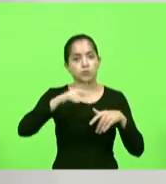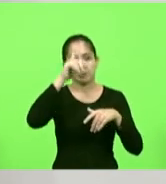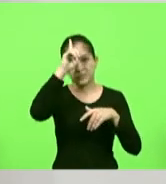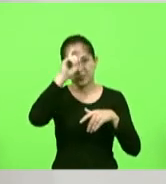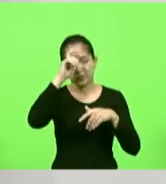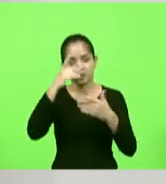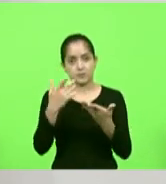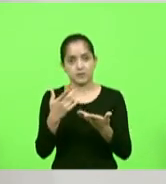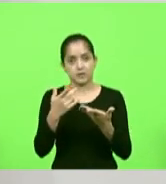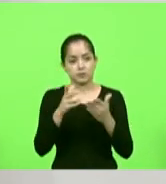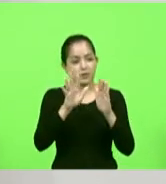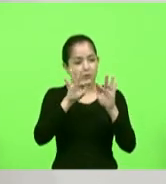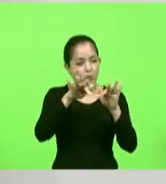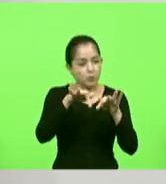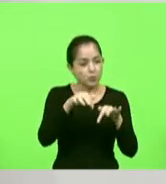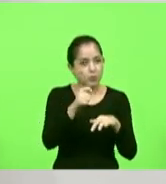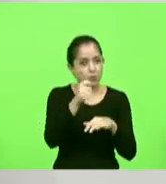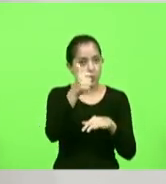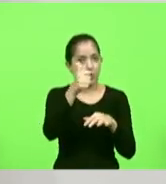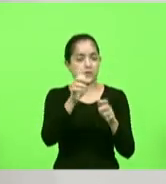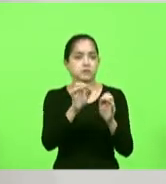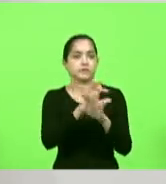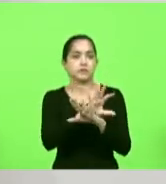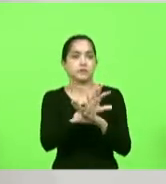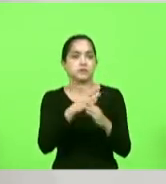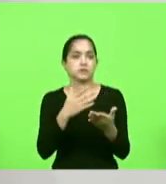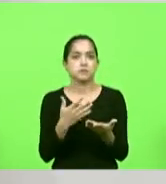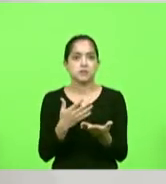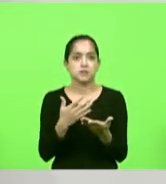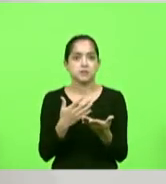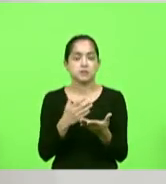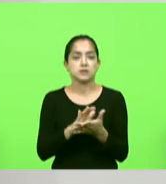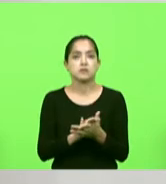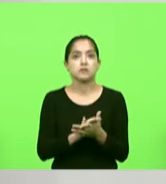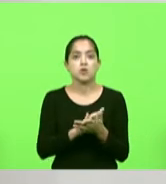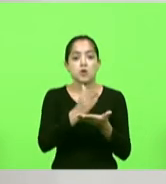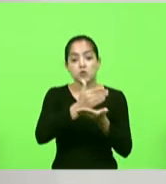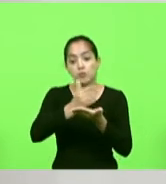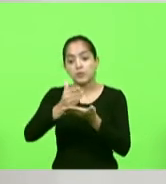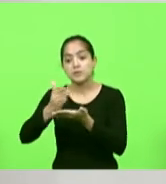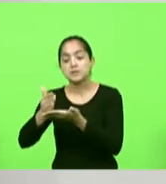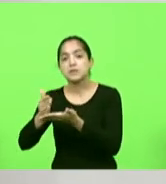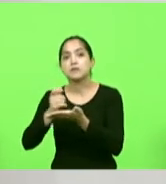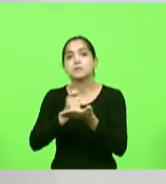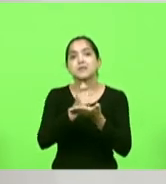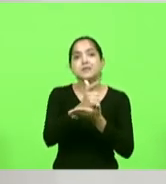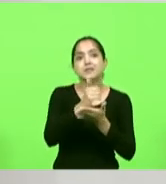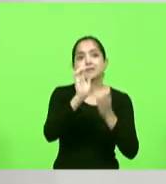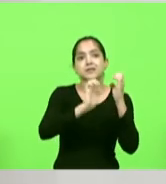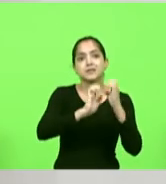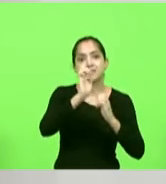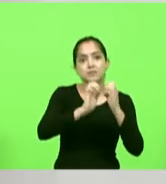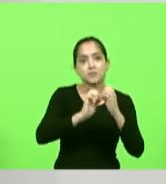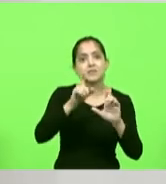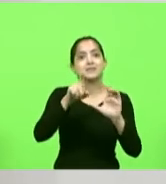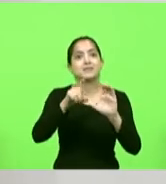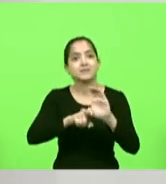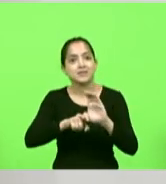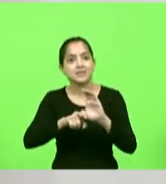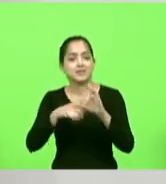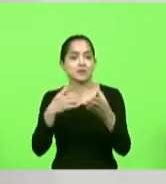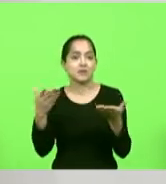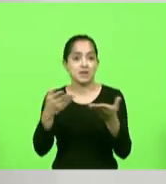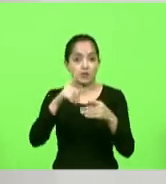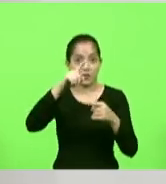a questão por exemplo do parcelamento que as empresas estão devendo que o governador vetou e